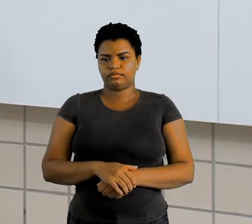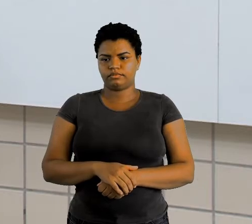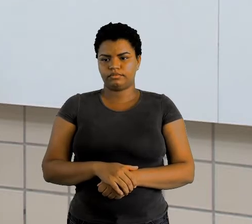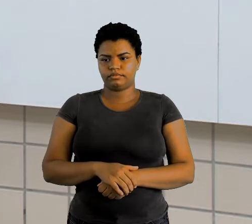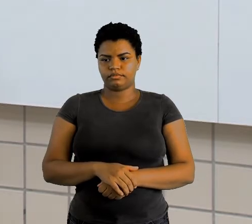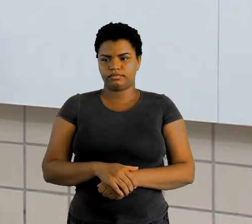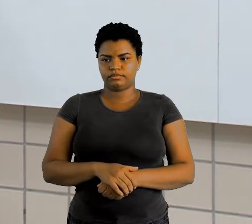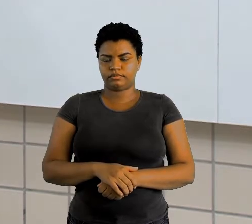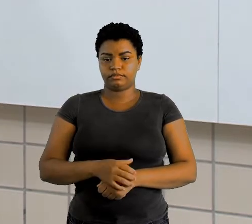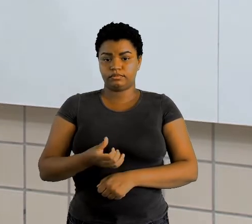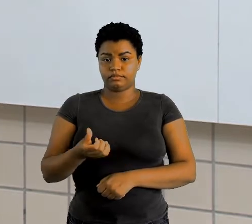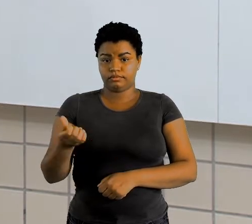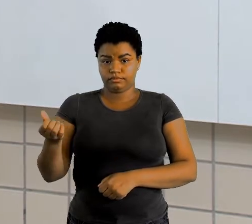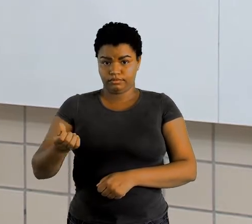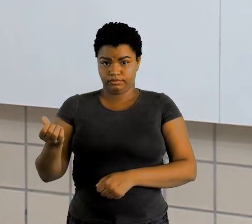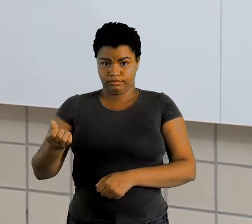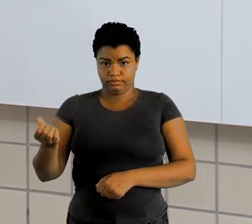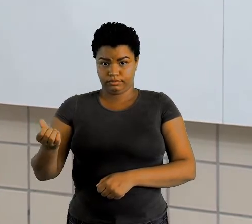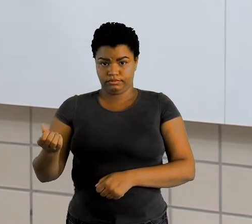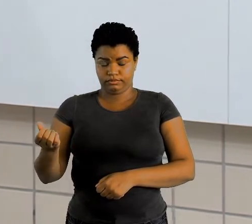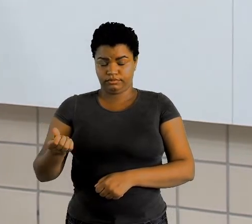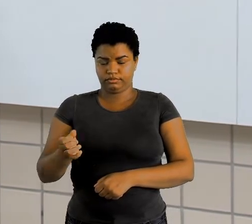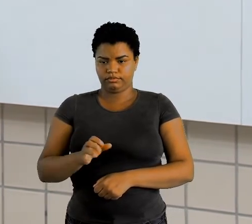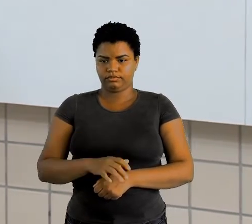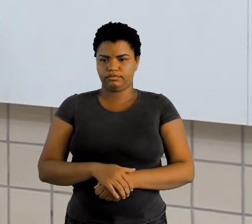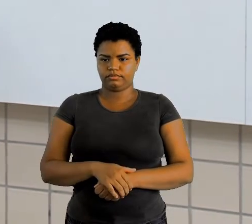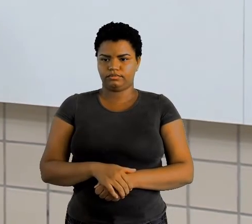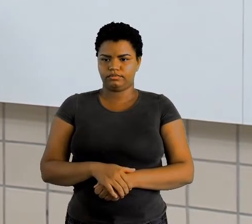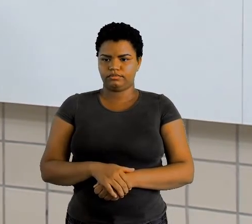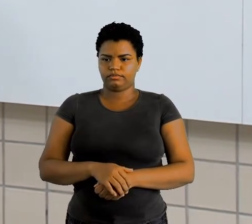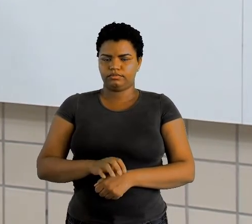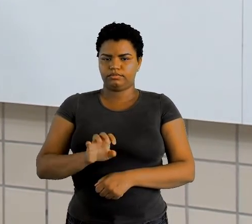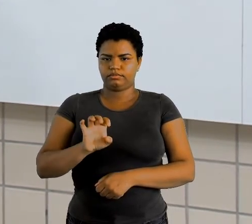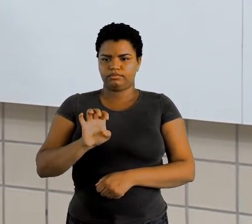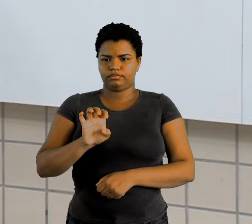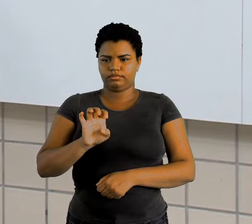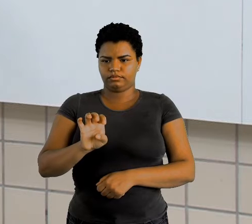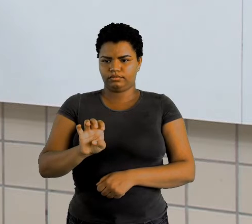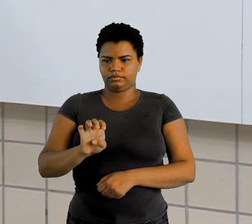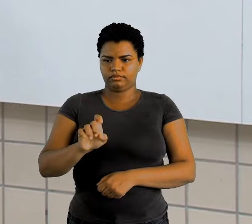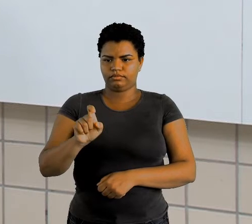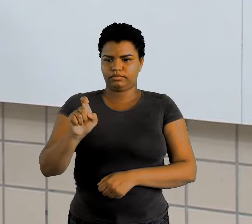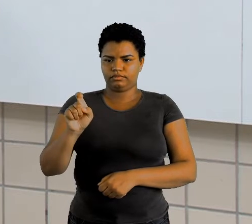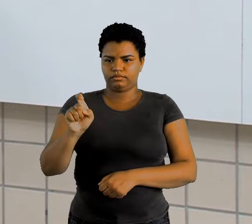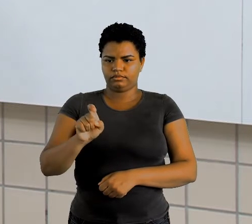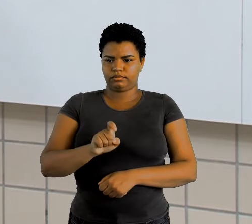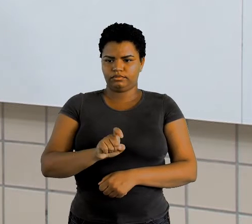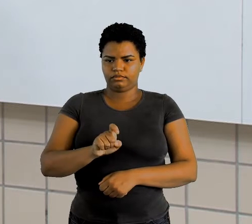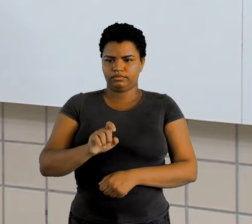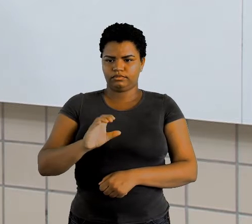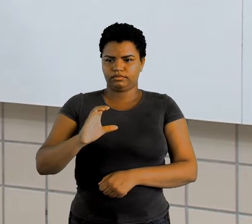Sexta palavrinha 3. Exceção 8.